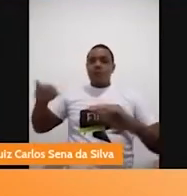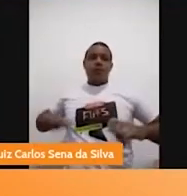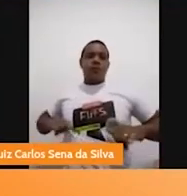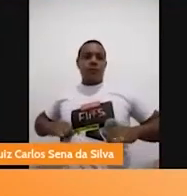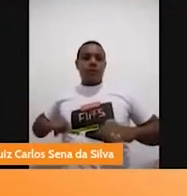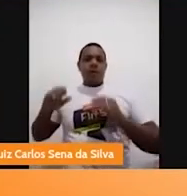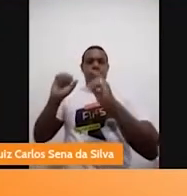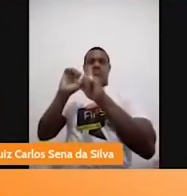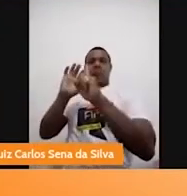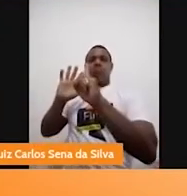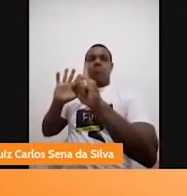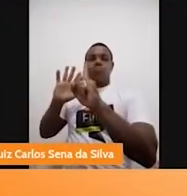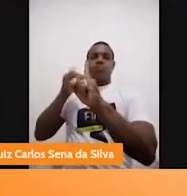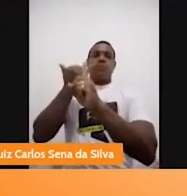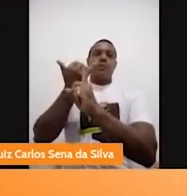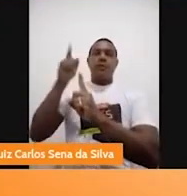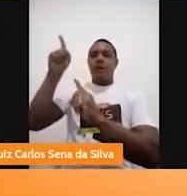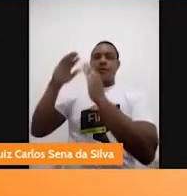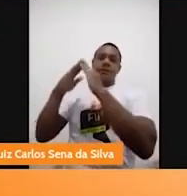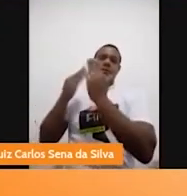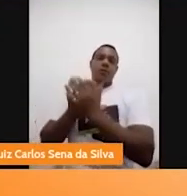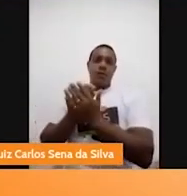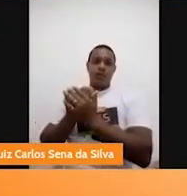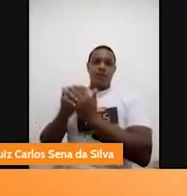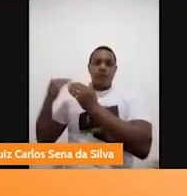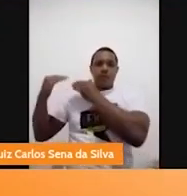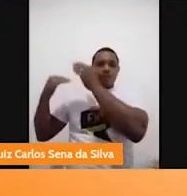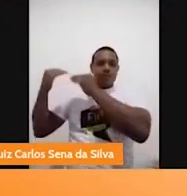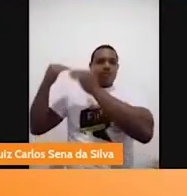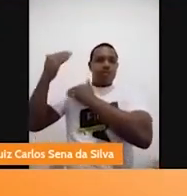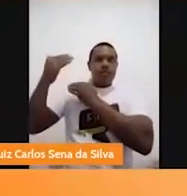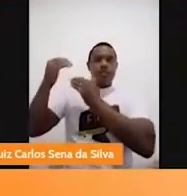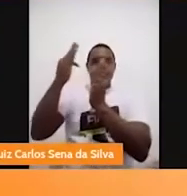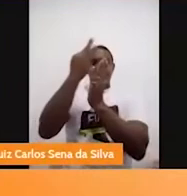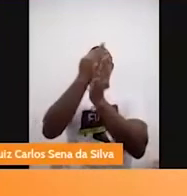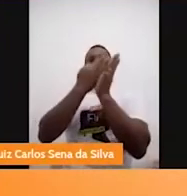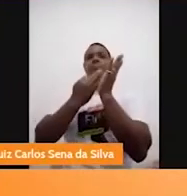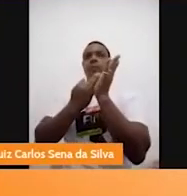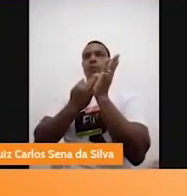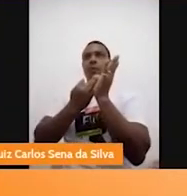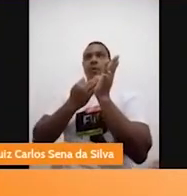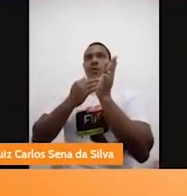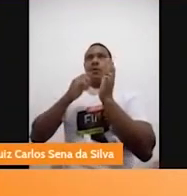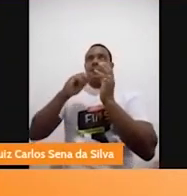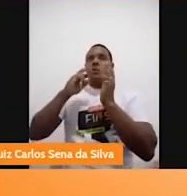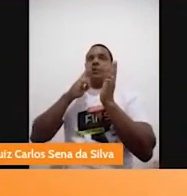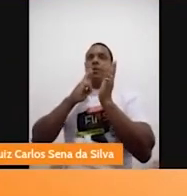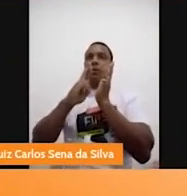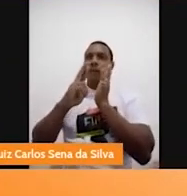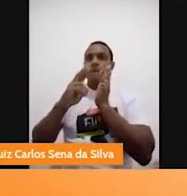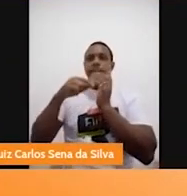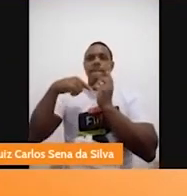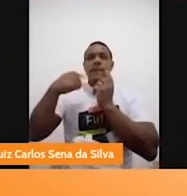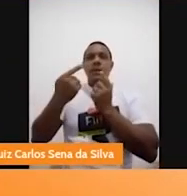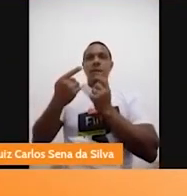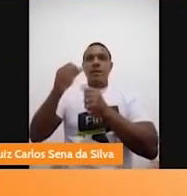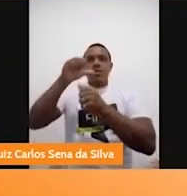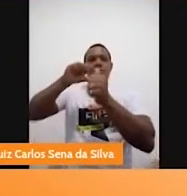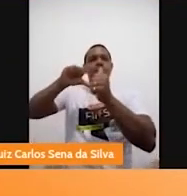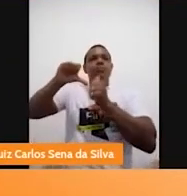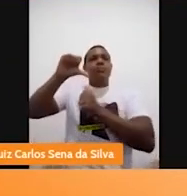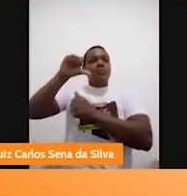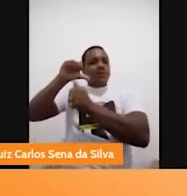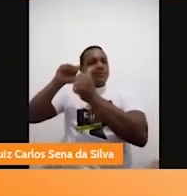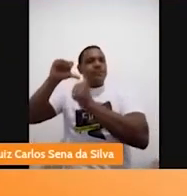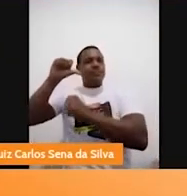trajetória, ao longo dessa narrativa, a gente tivesse a transformação das personagens, da própria